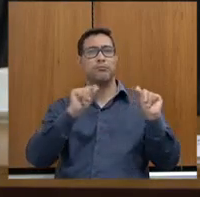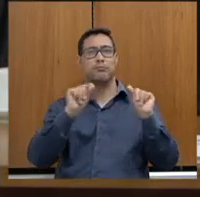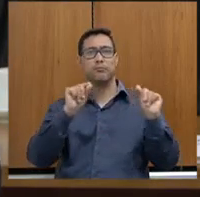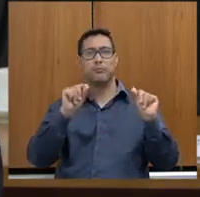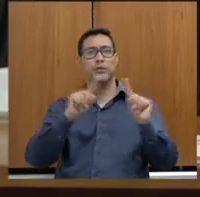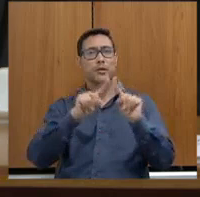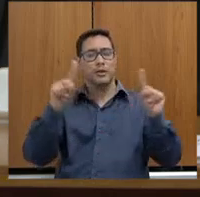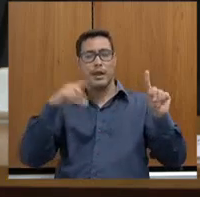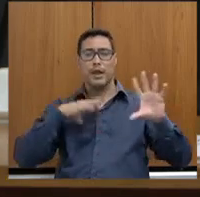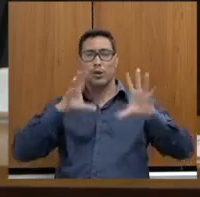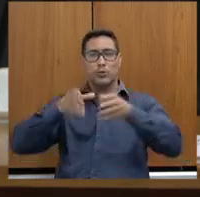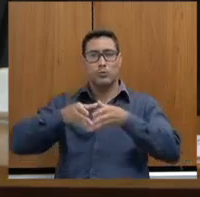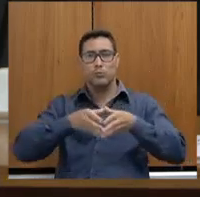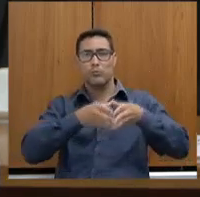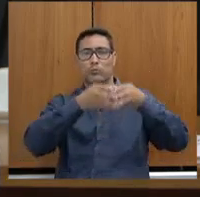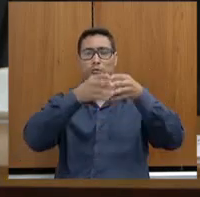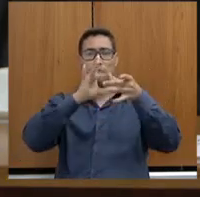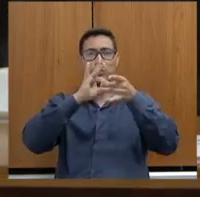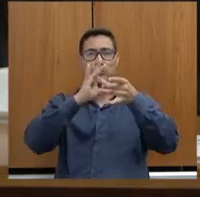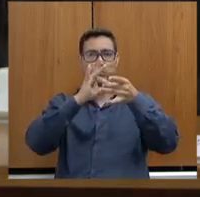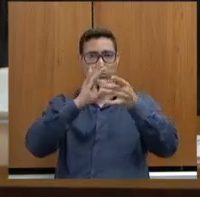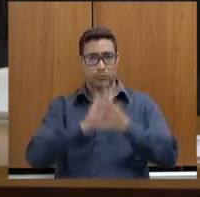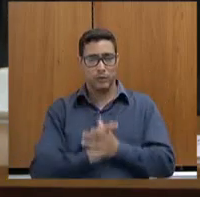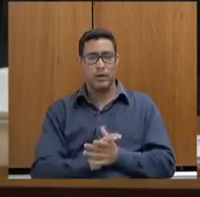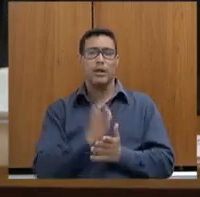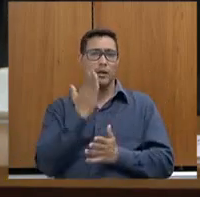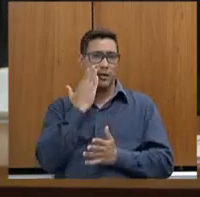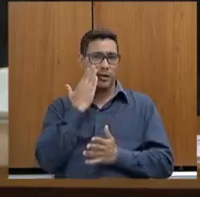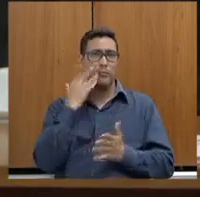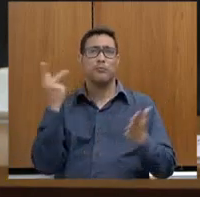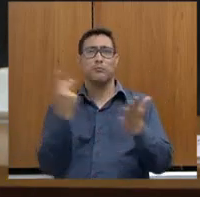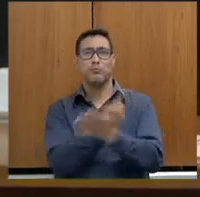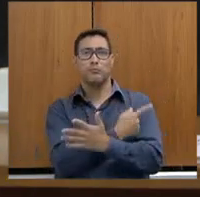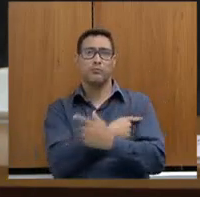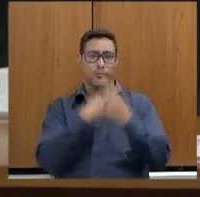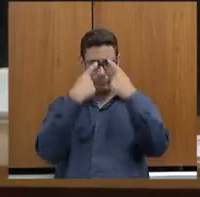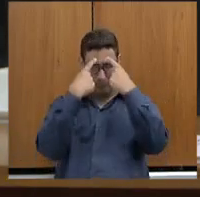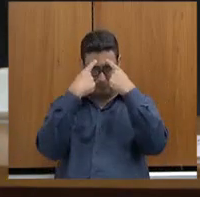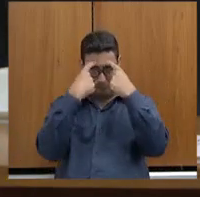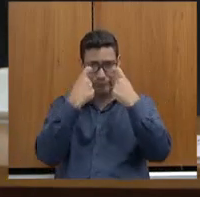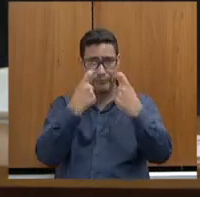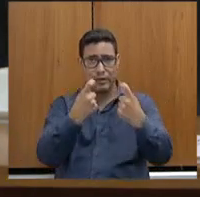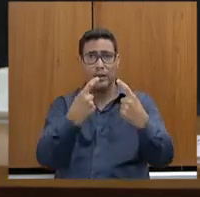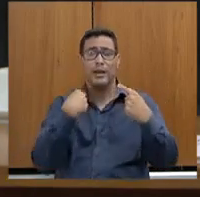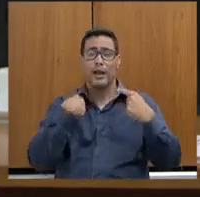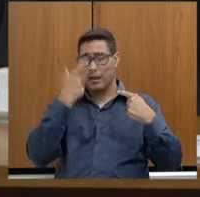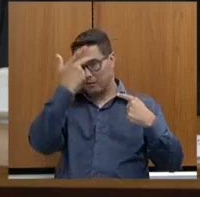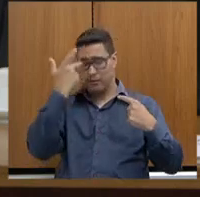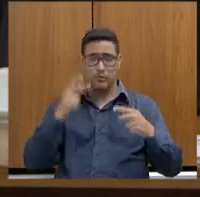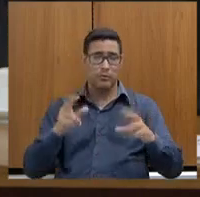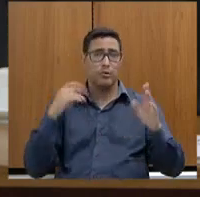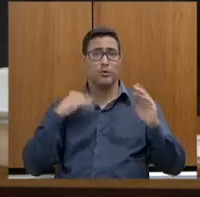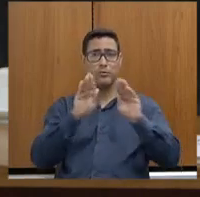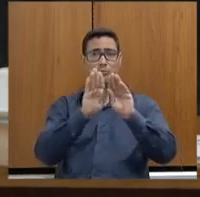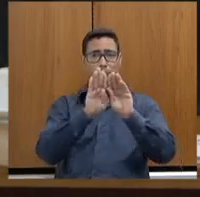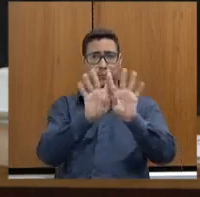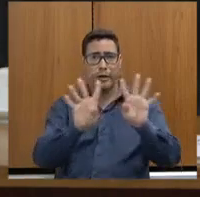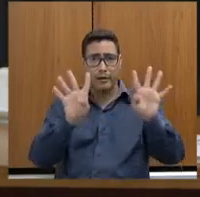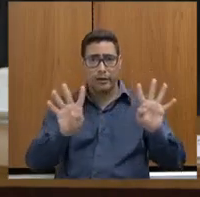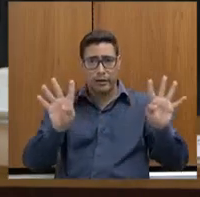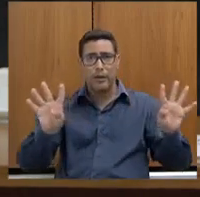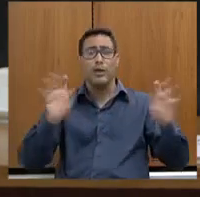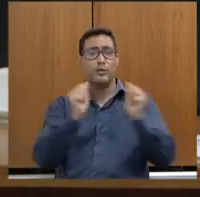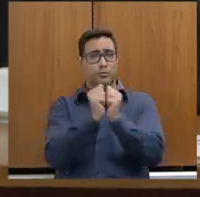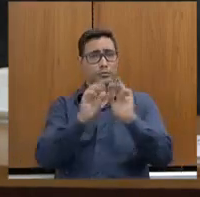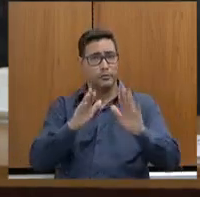integração das forças. A gente sabe, deputado, que na guerra o que vale mais é quem está ao seu lado na trincheira. Então, não importa se é a Polícia Penal,